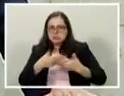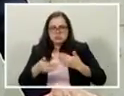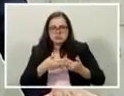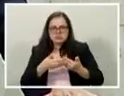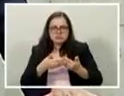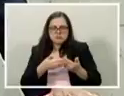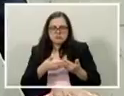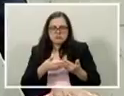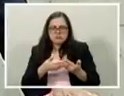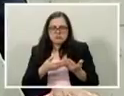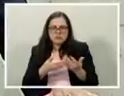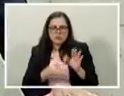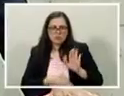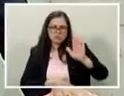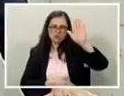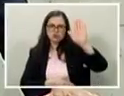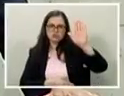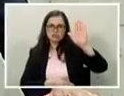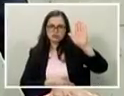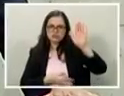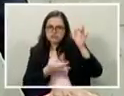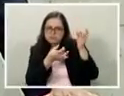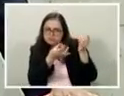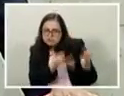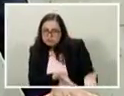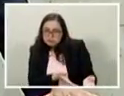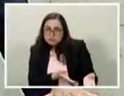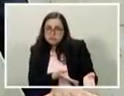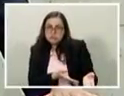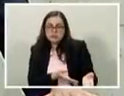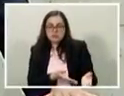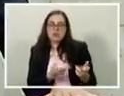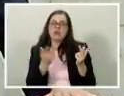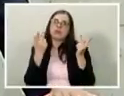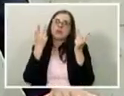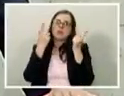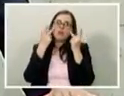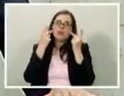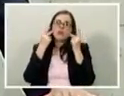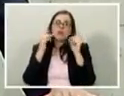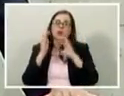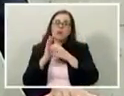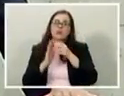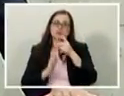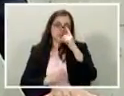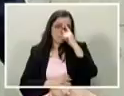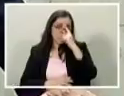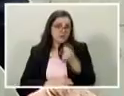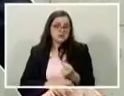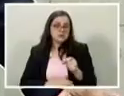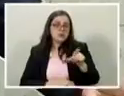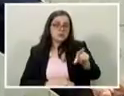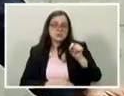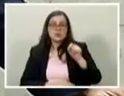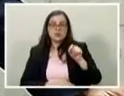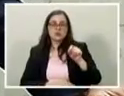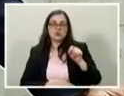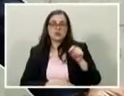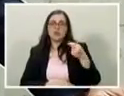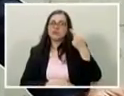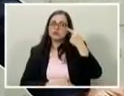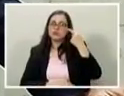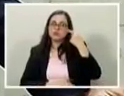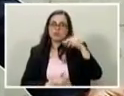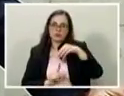candidato, o nome escolhido naturalmente pelo PSDB, será o do prefeito João Dória.